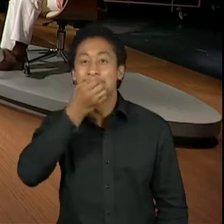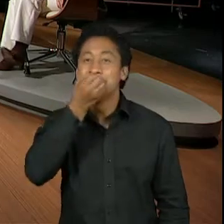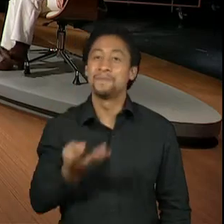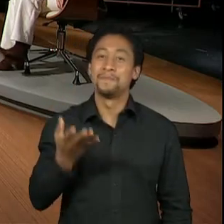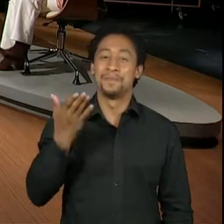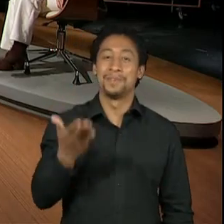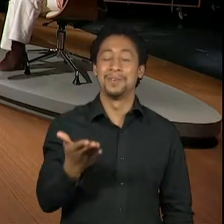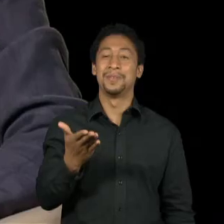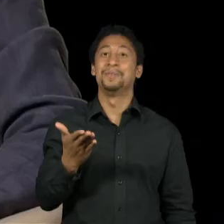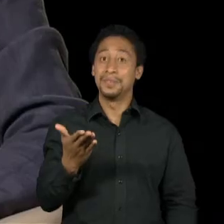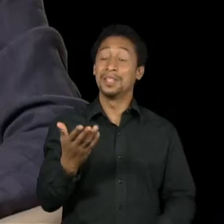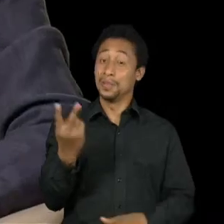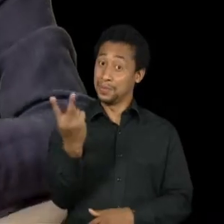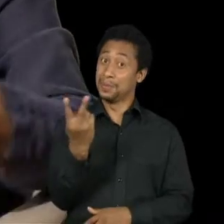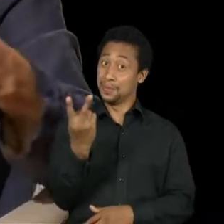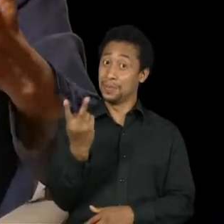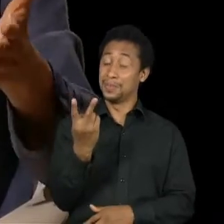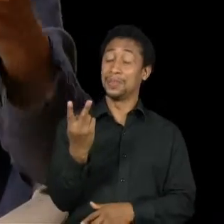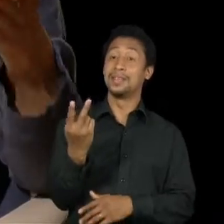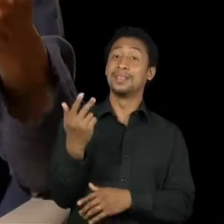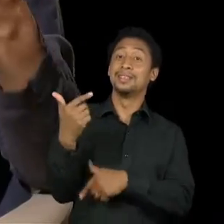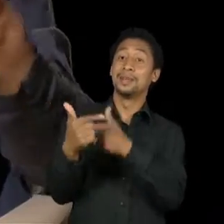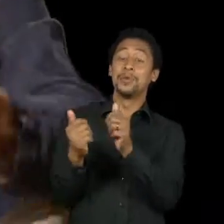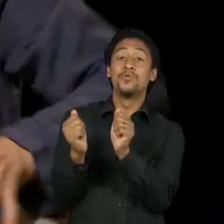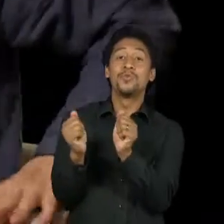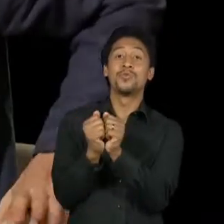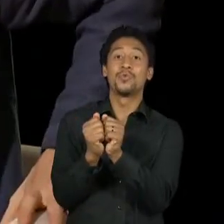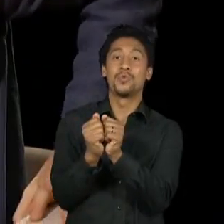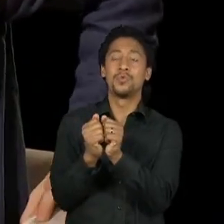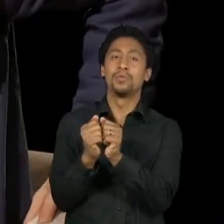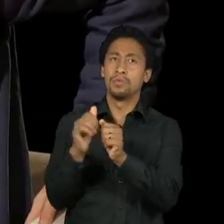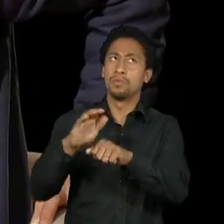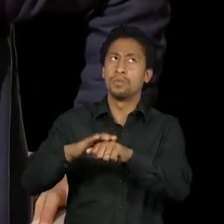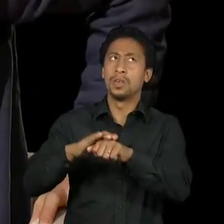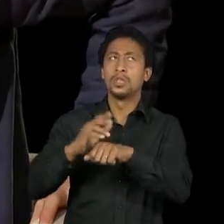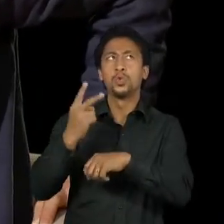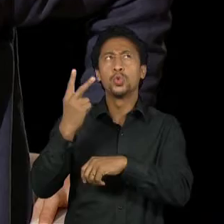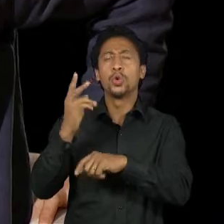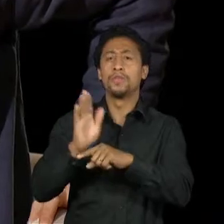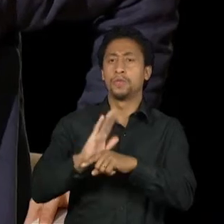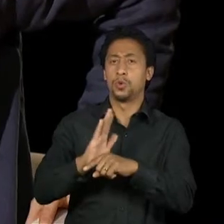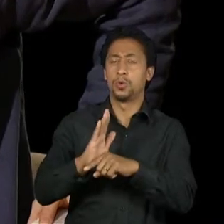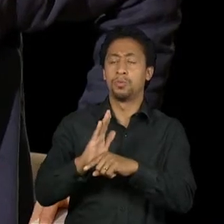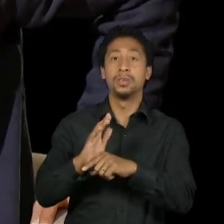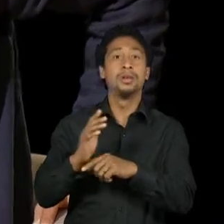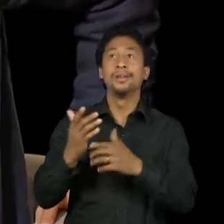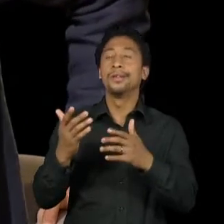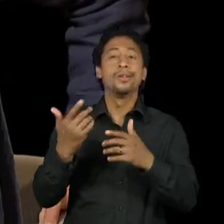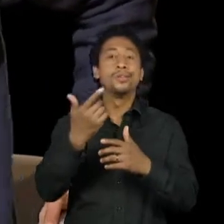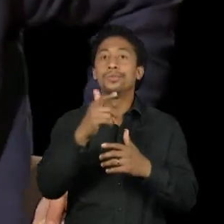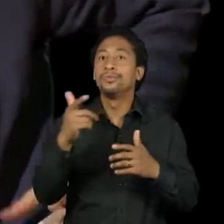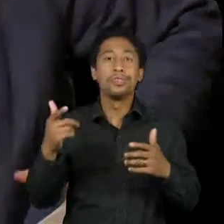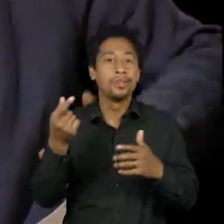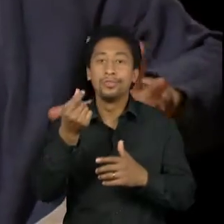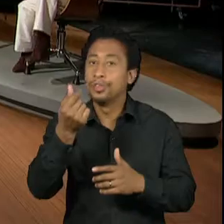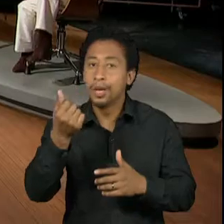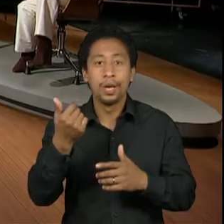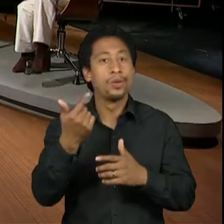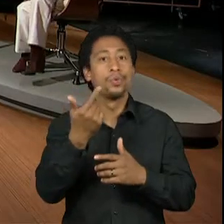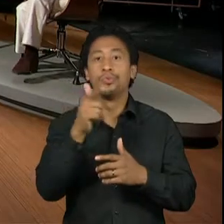filmes muito... Naquela época não tinha longa, não tinha curta, não tinha dinheiro. Tava